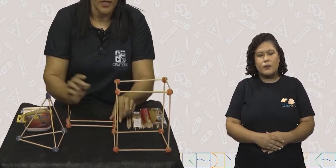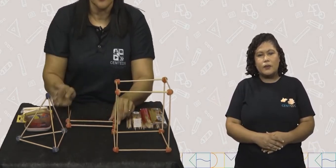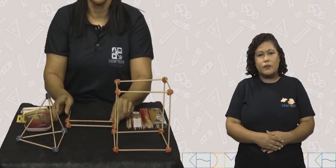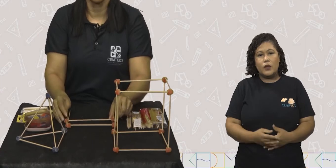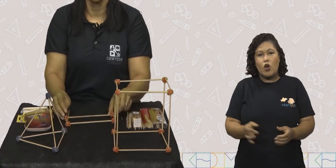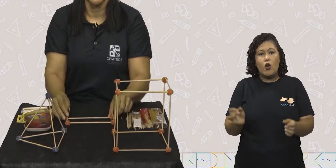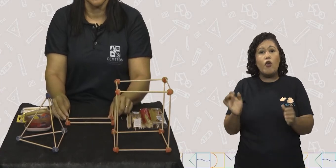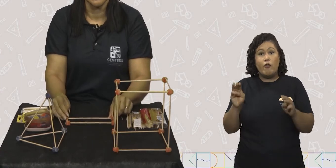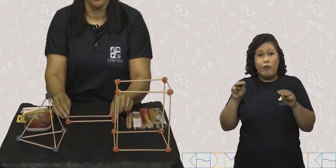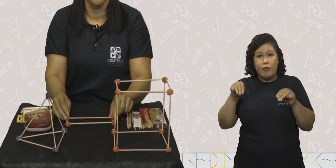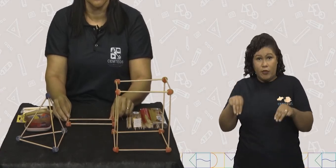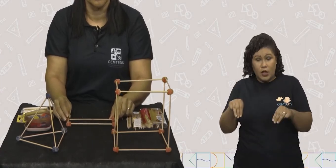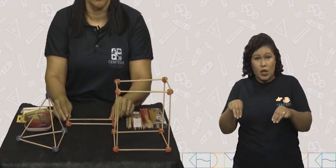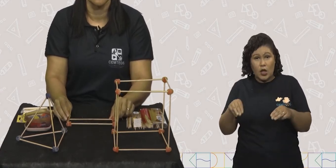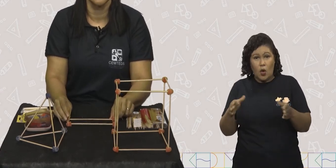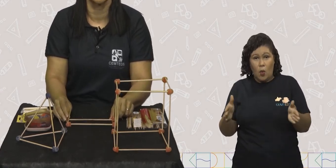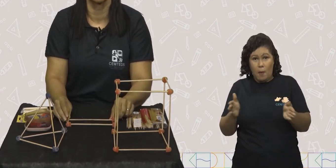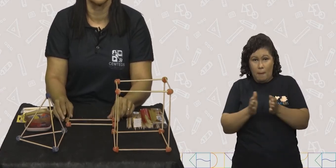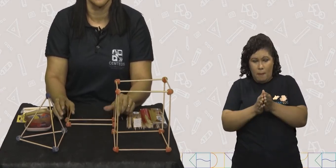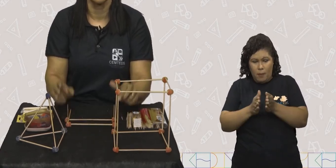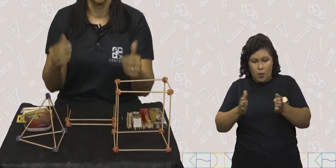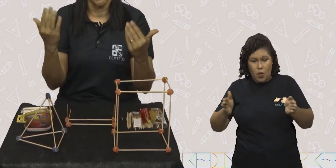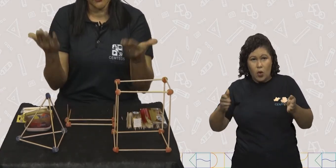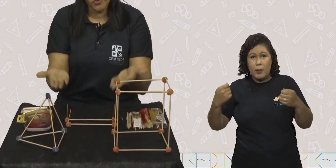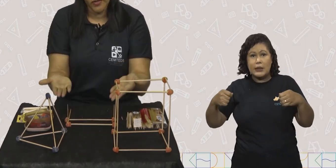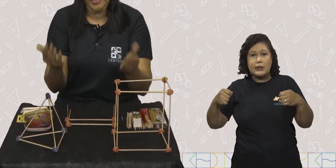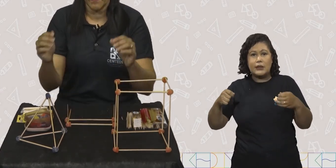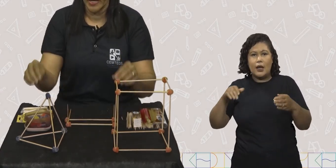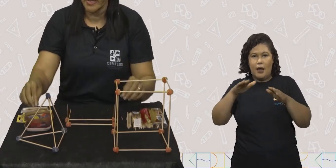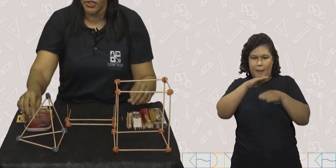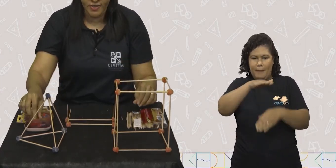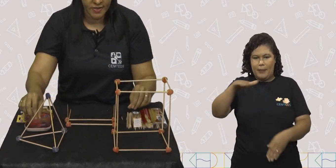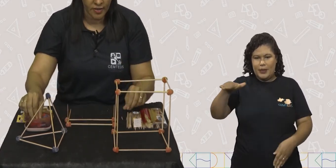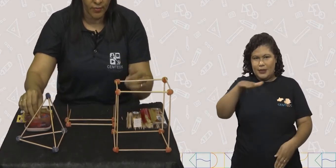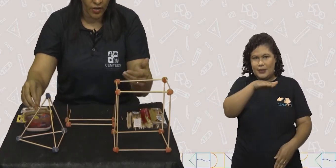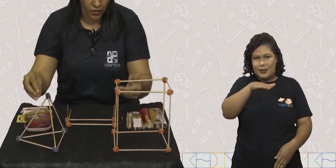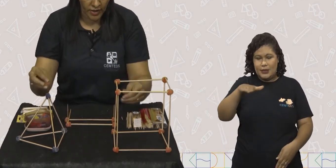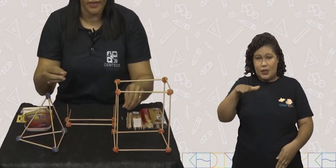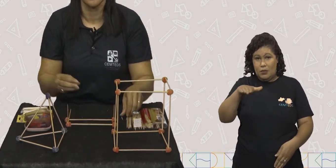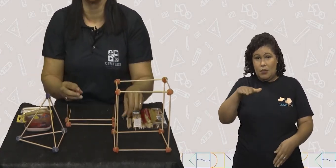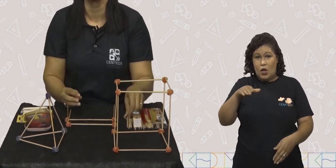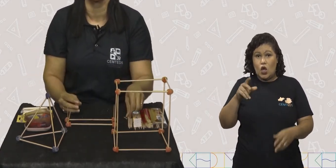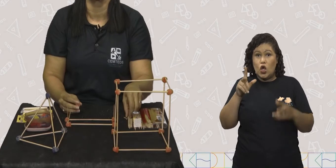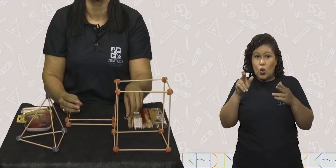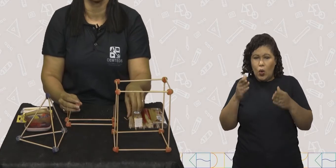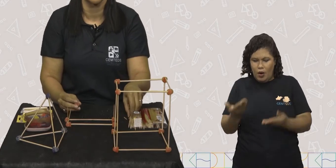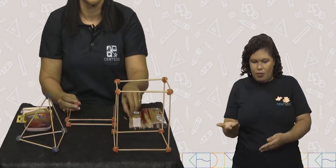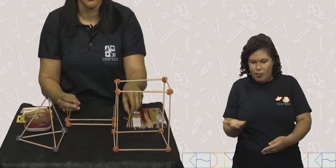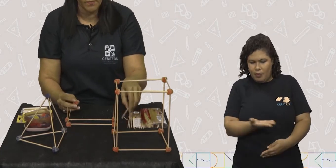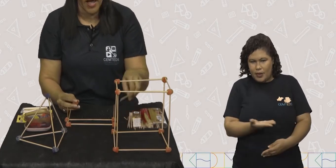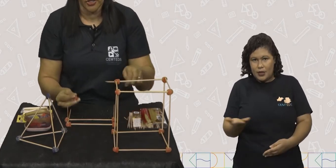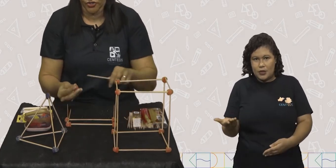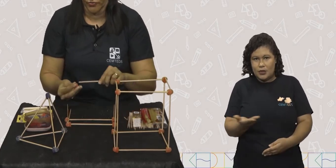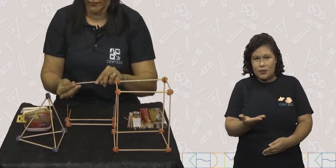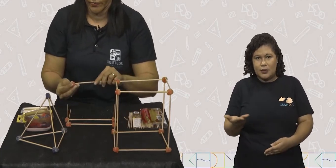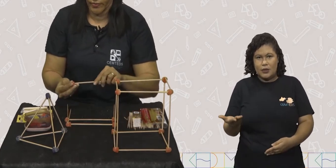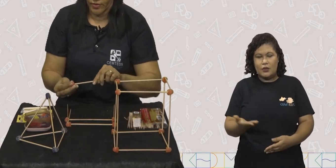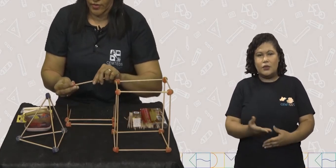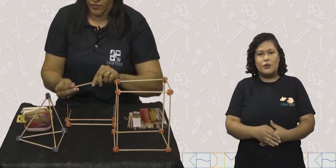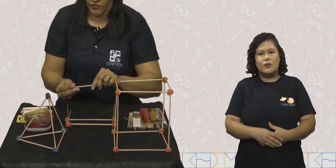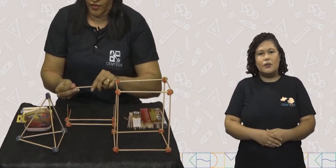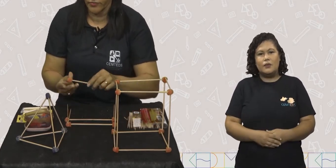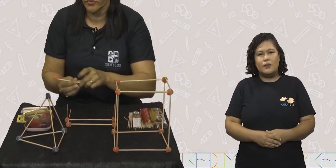e para finalizar o nosso bloco retangular nós vamos fazer a base de cima que nem fizemos com a base de baixo.